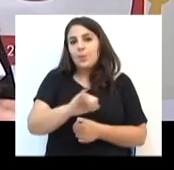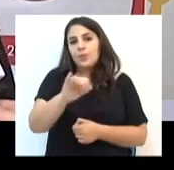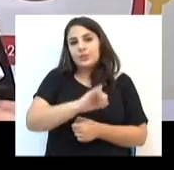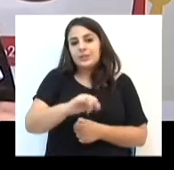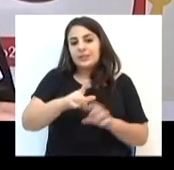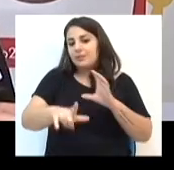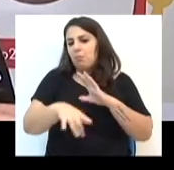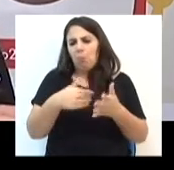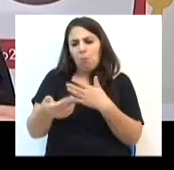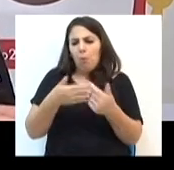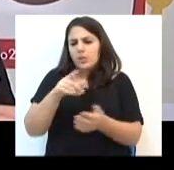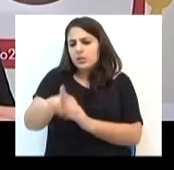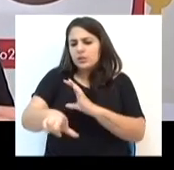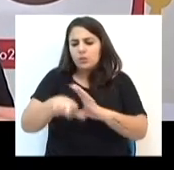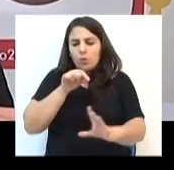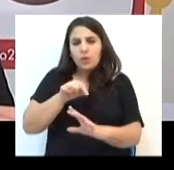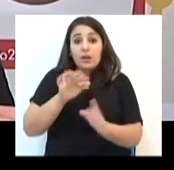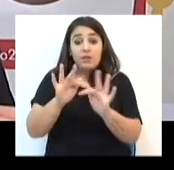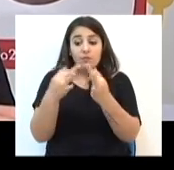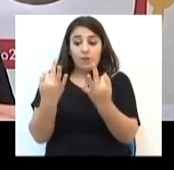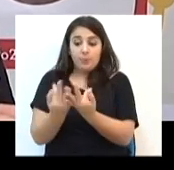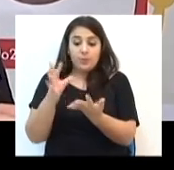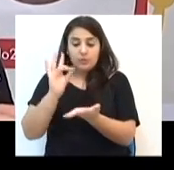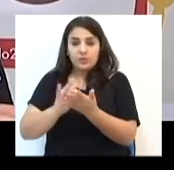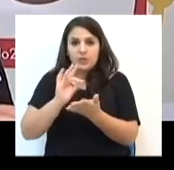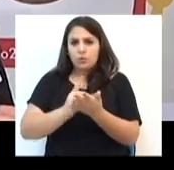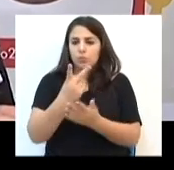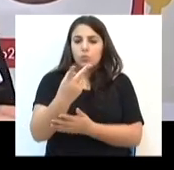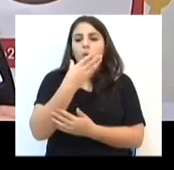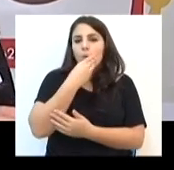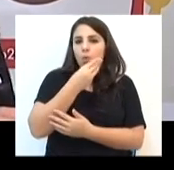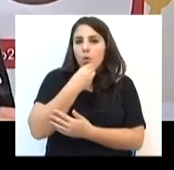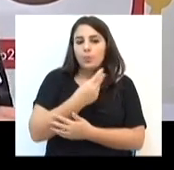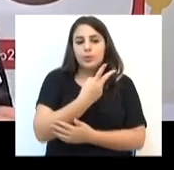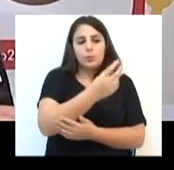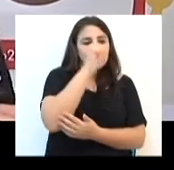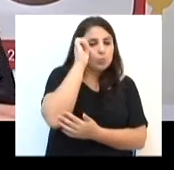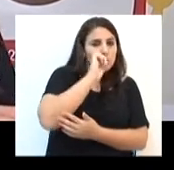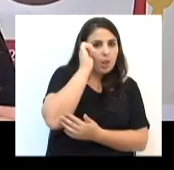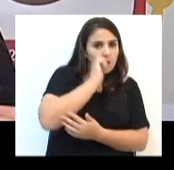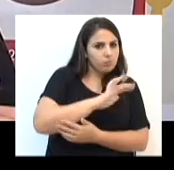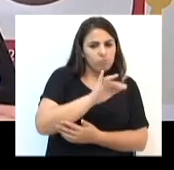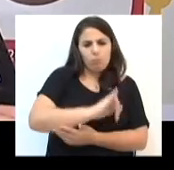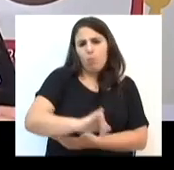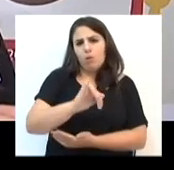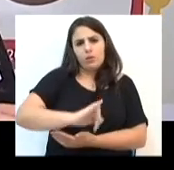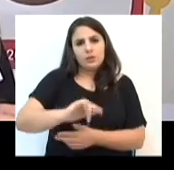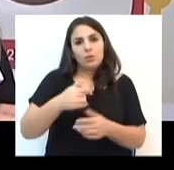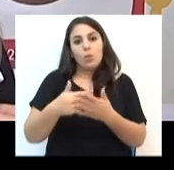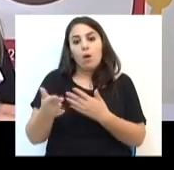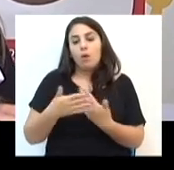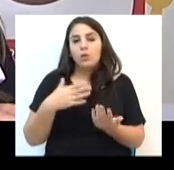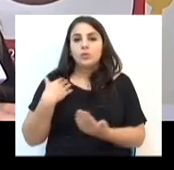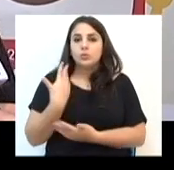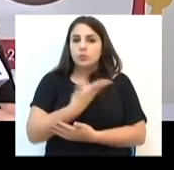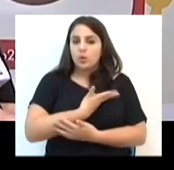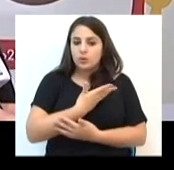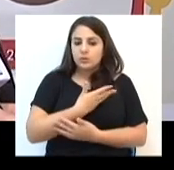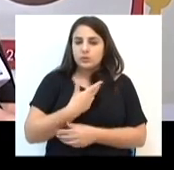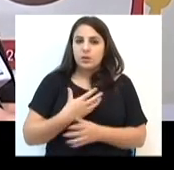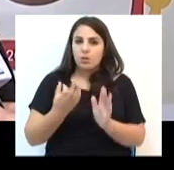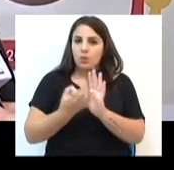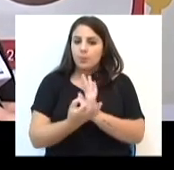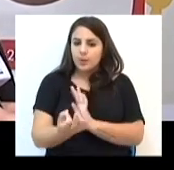independe das suas escolhas. Então, seja a família constituída por dois homens, por duas mulheres, independentemente da nossa